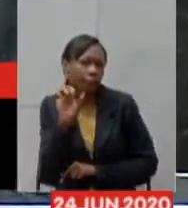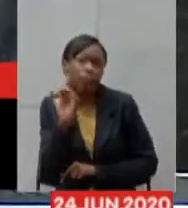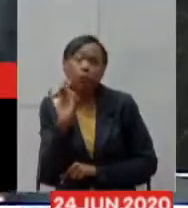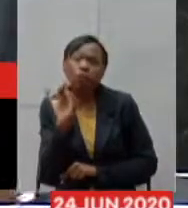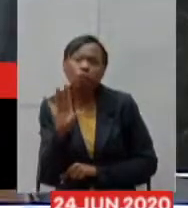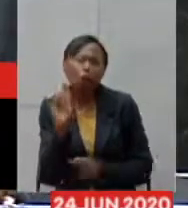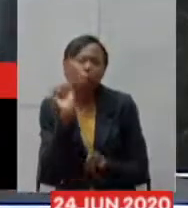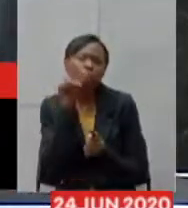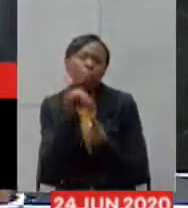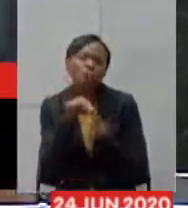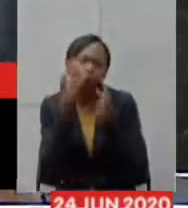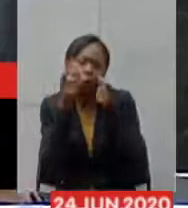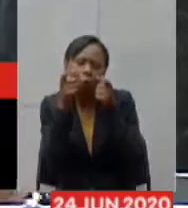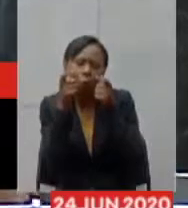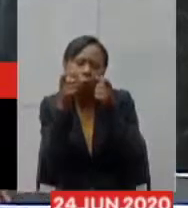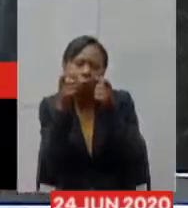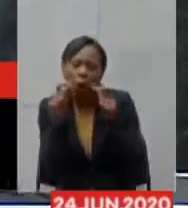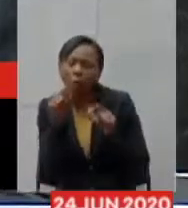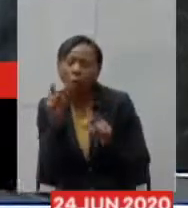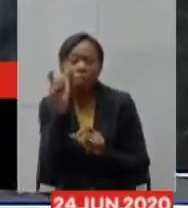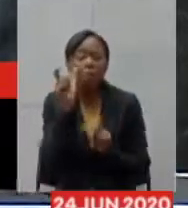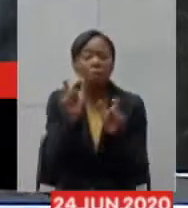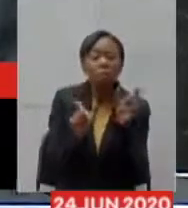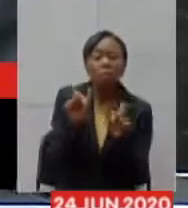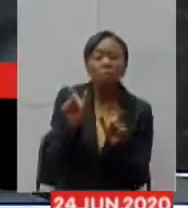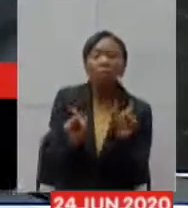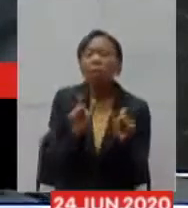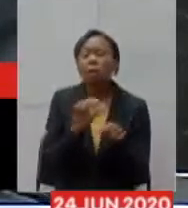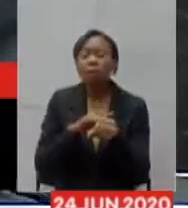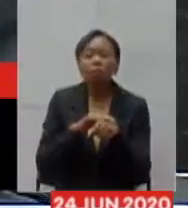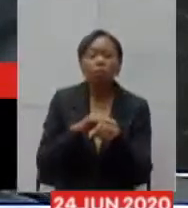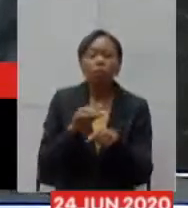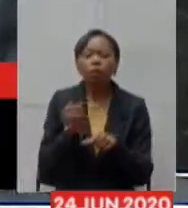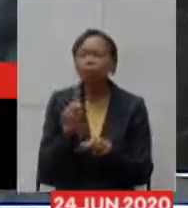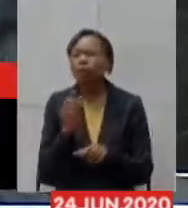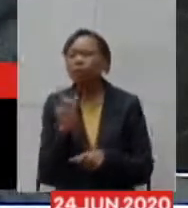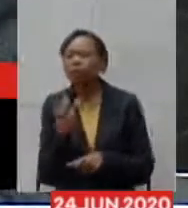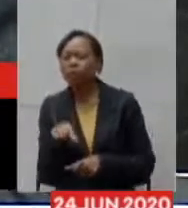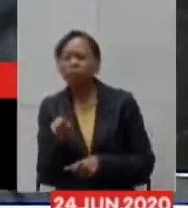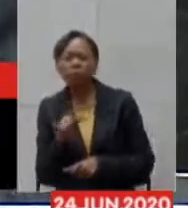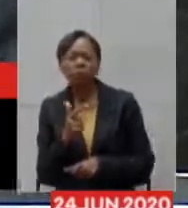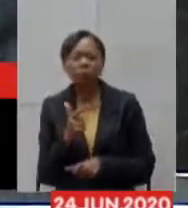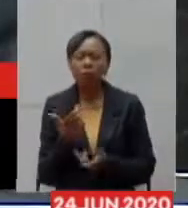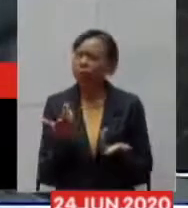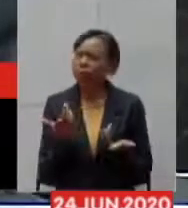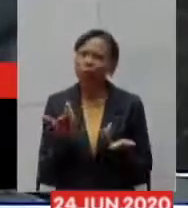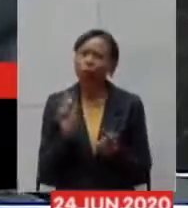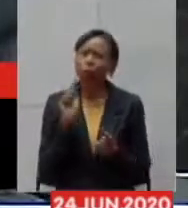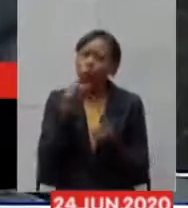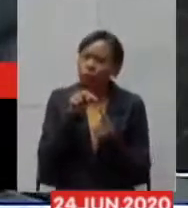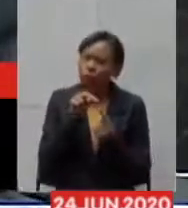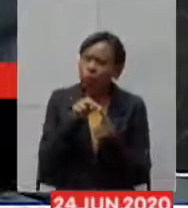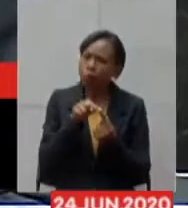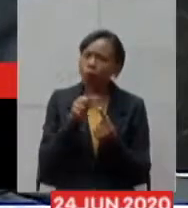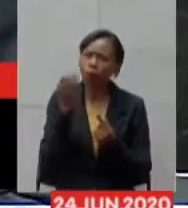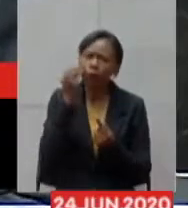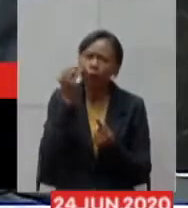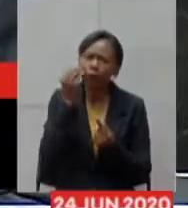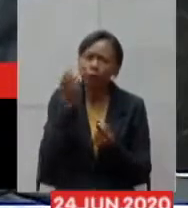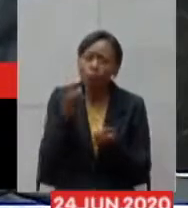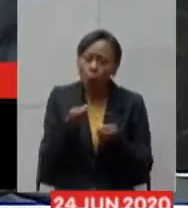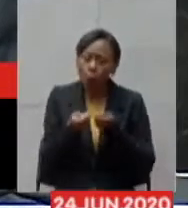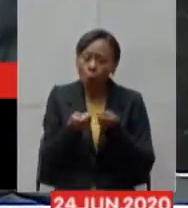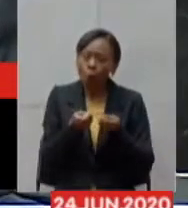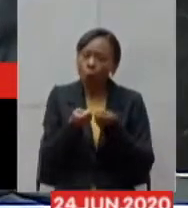de quem tem ou não a doença porque a doença é autolimitada a testagem tem que ter um objetivo no controle da transmissão da doença